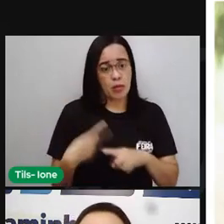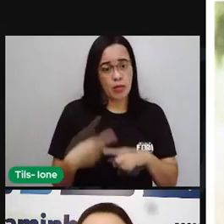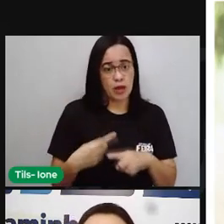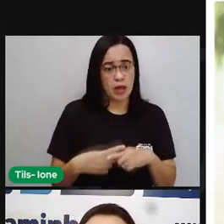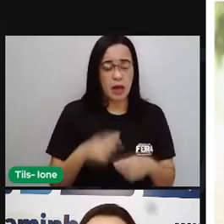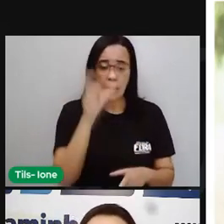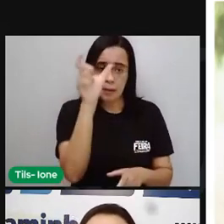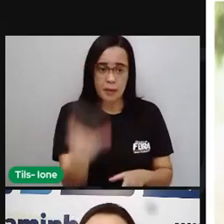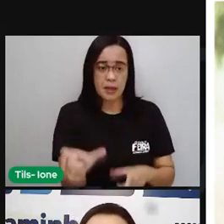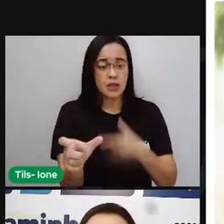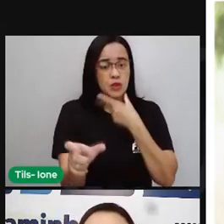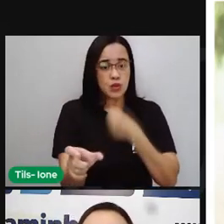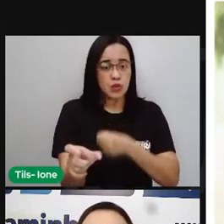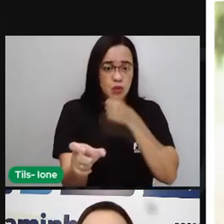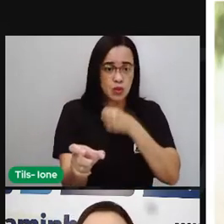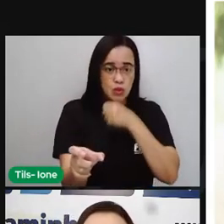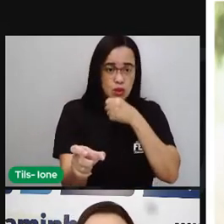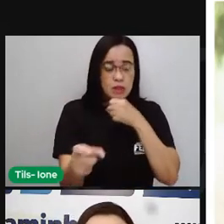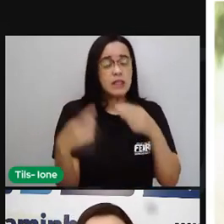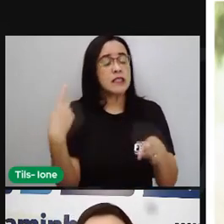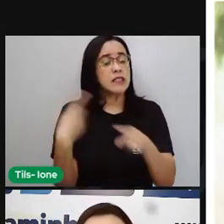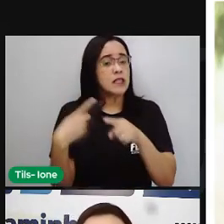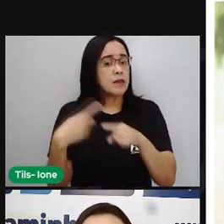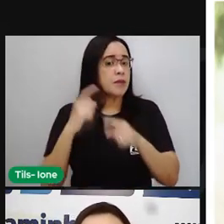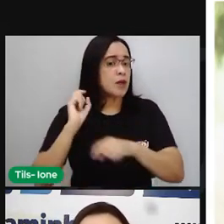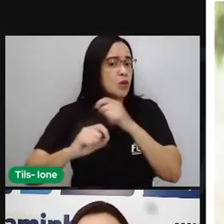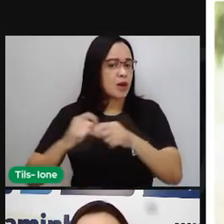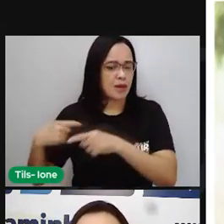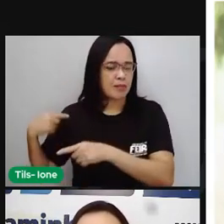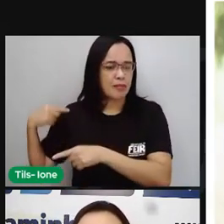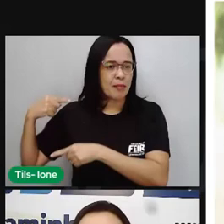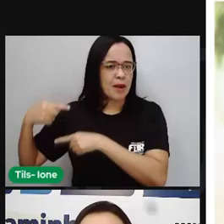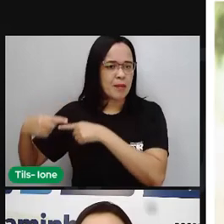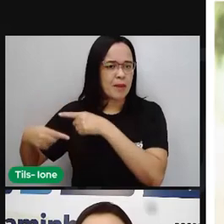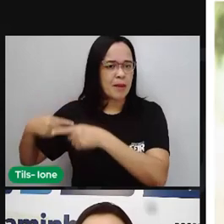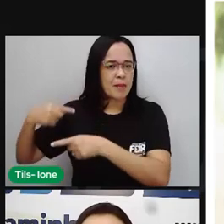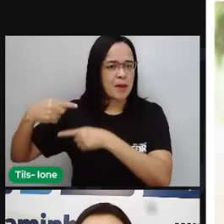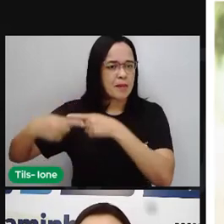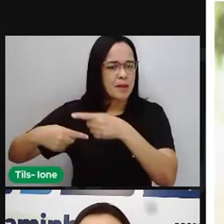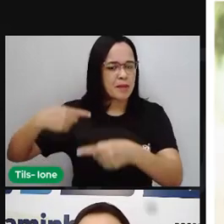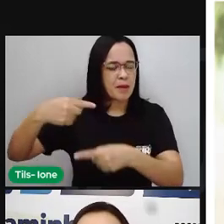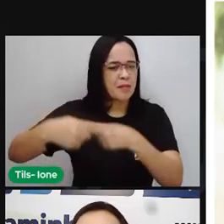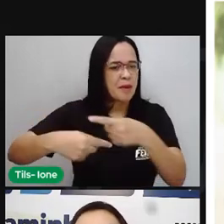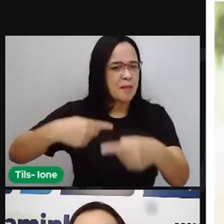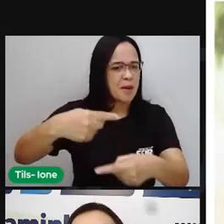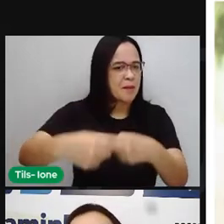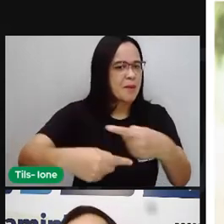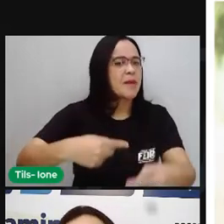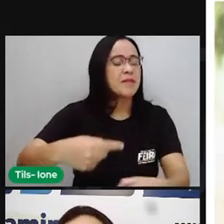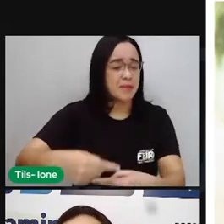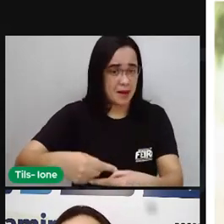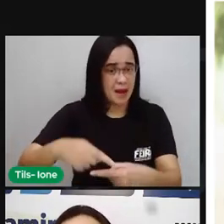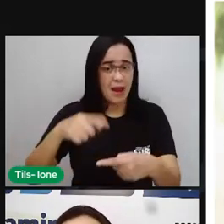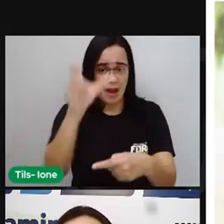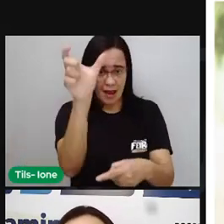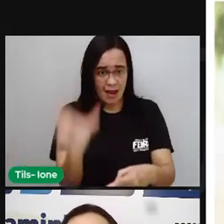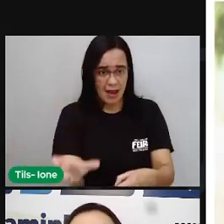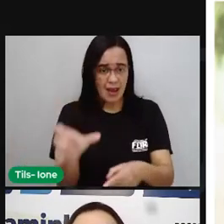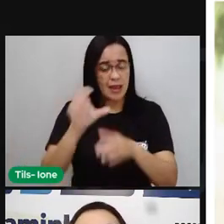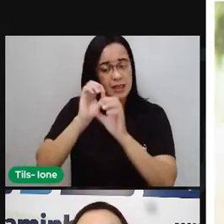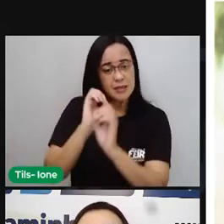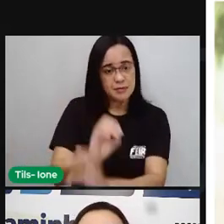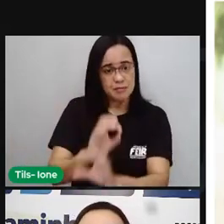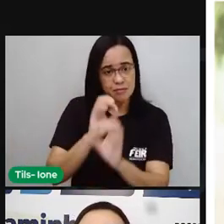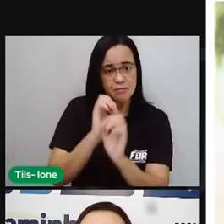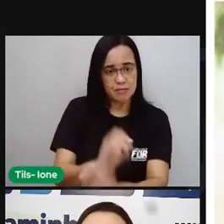são herança de nossas famílias. Elas é que vão passar ali, né? Todos os ensinamentos, os costumes.